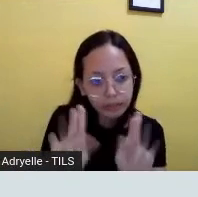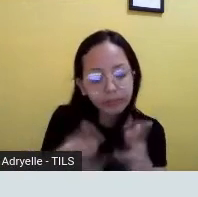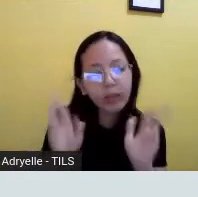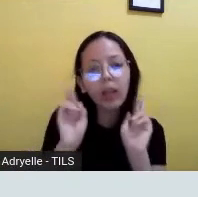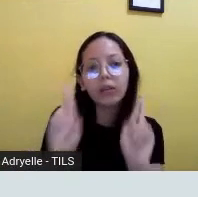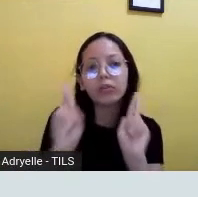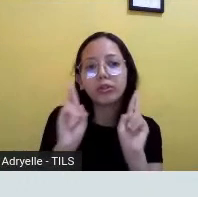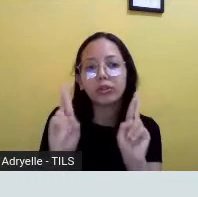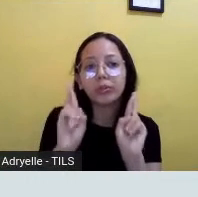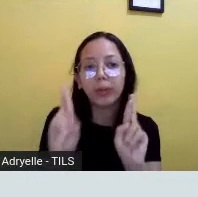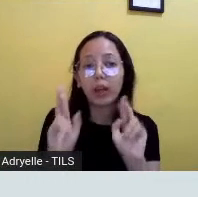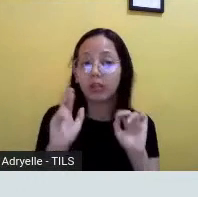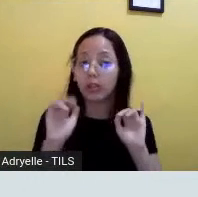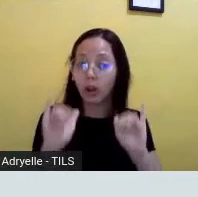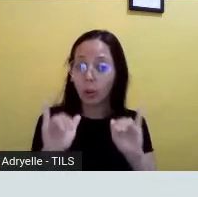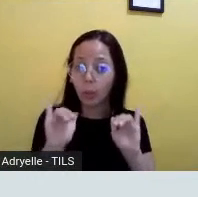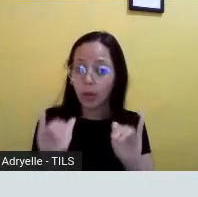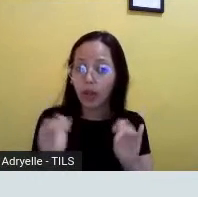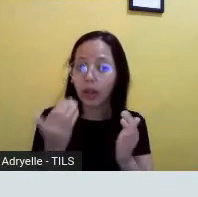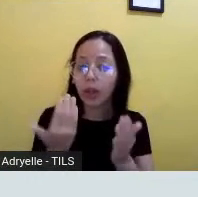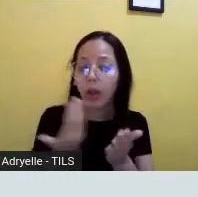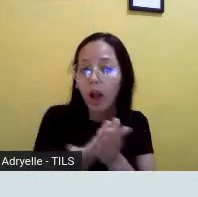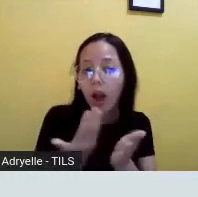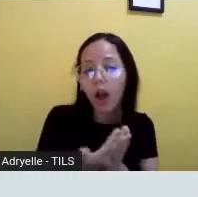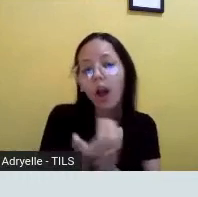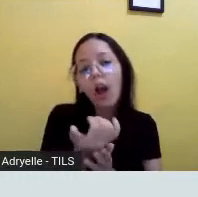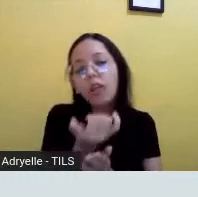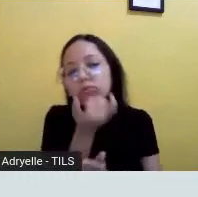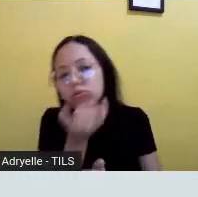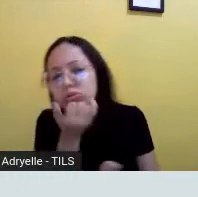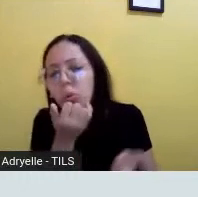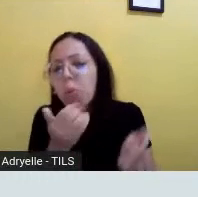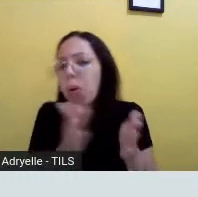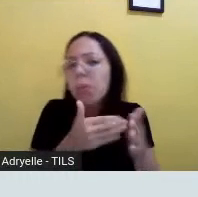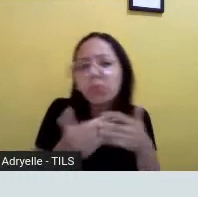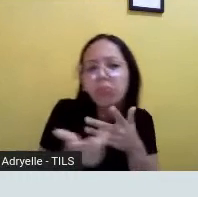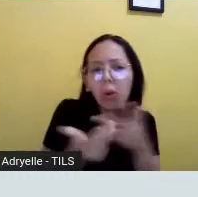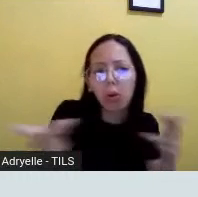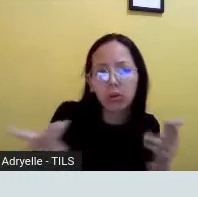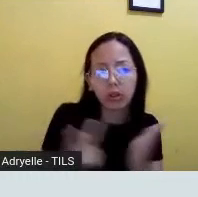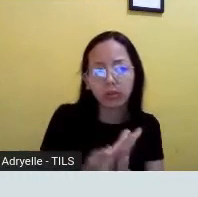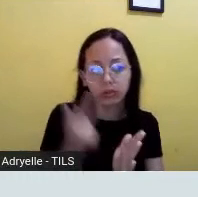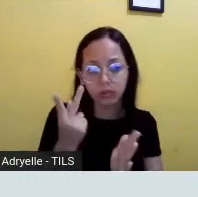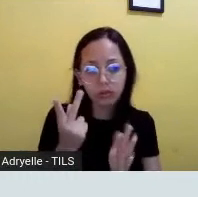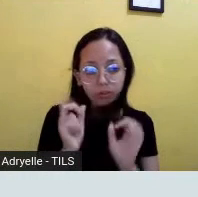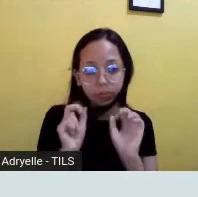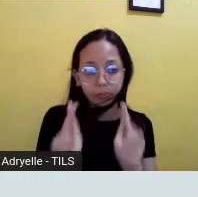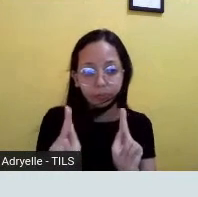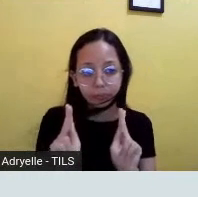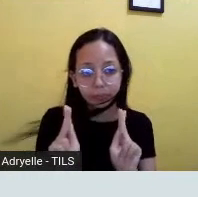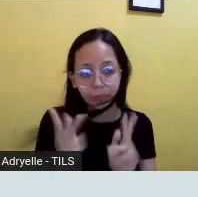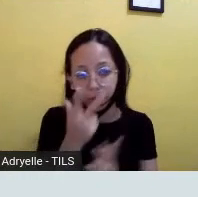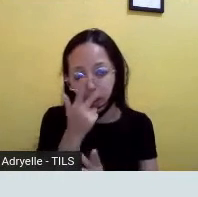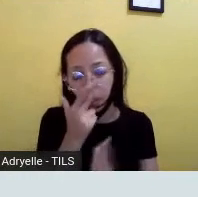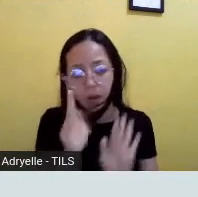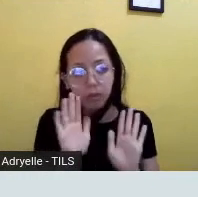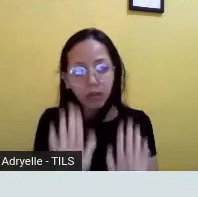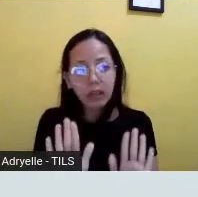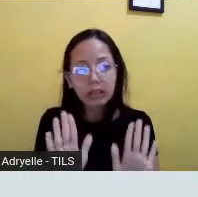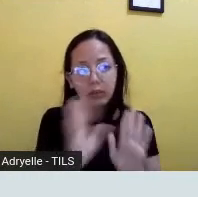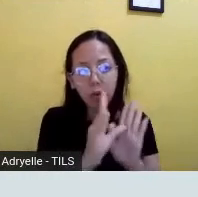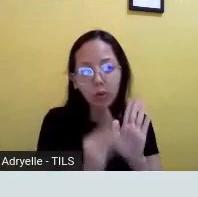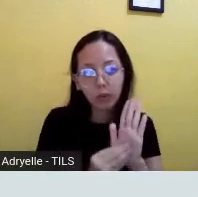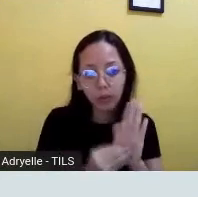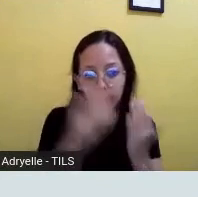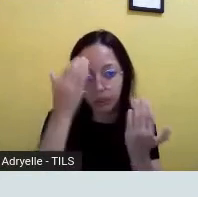espero que tenha sido tranquila a aula. Peço desculpa por qualquer coisa, qualquer imprevista aí. E eu acho que é basicamente isso mesmo.